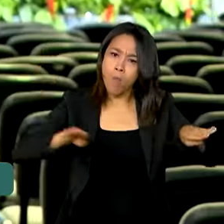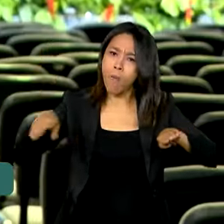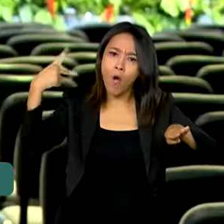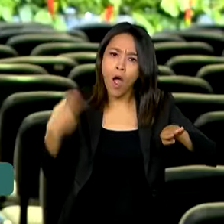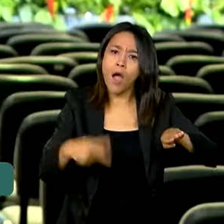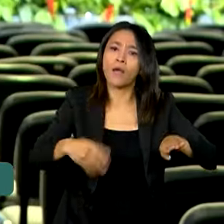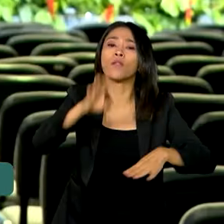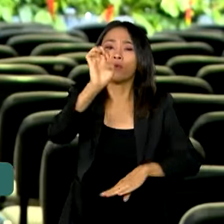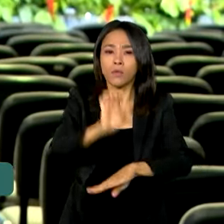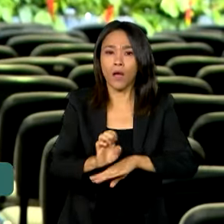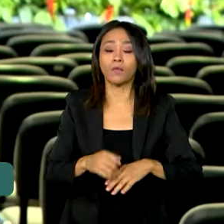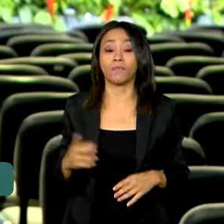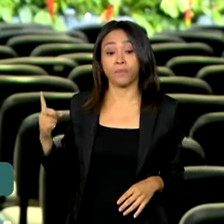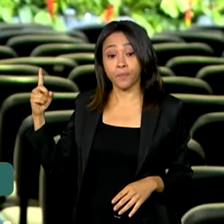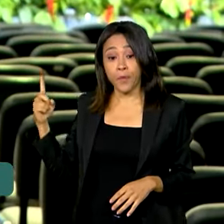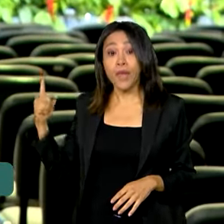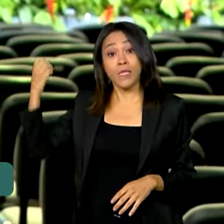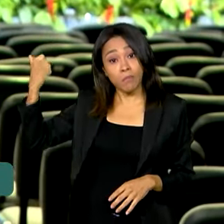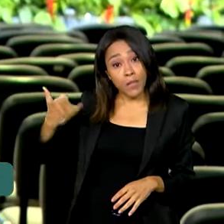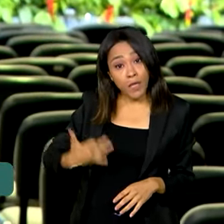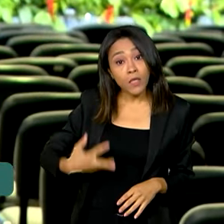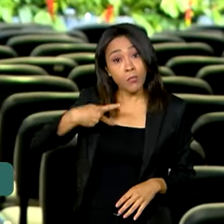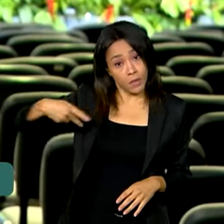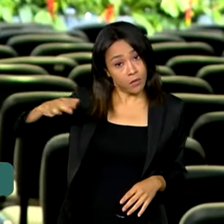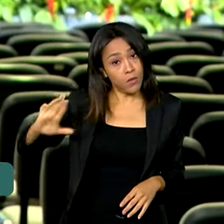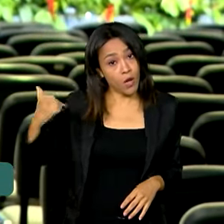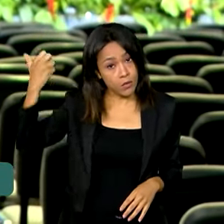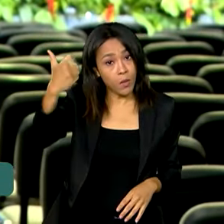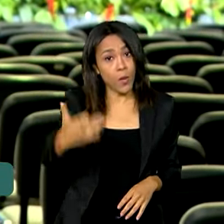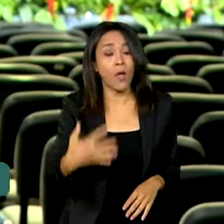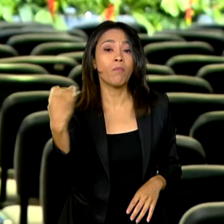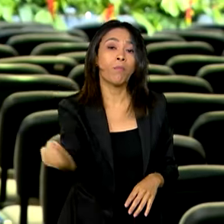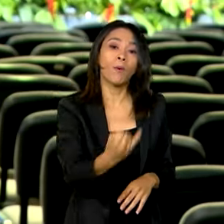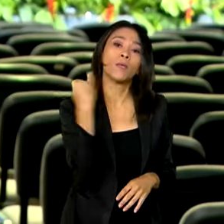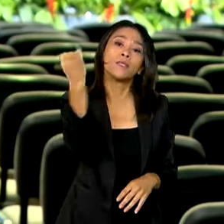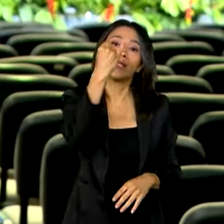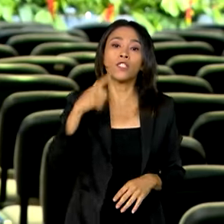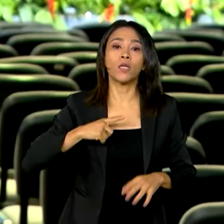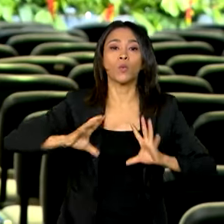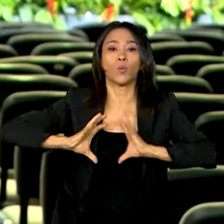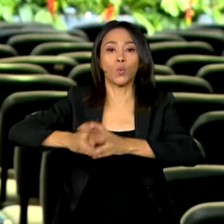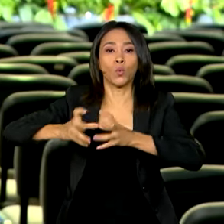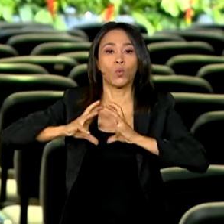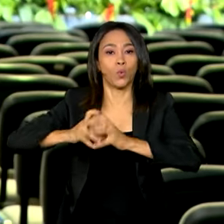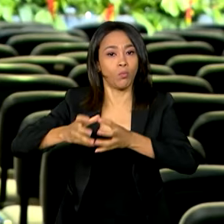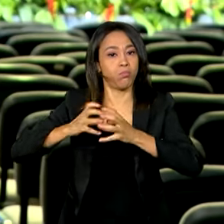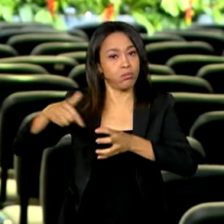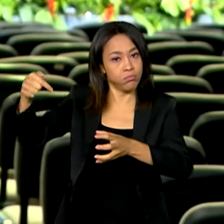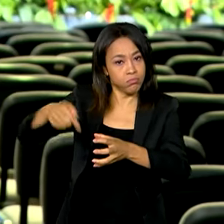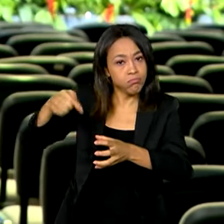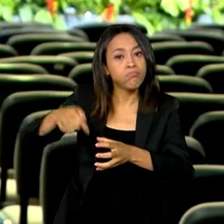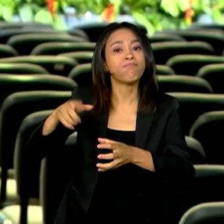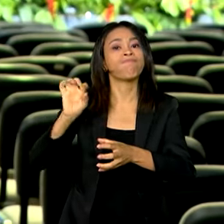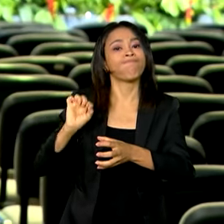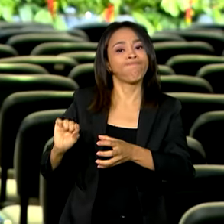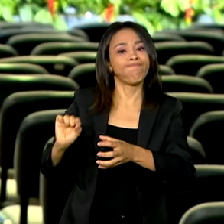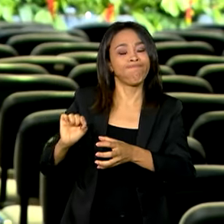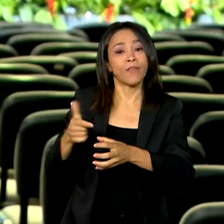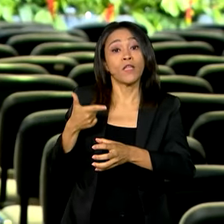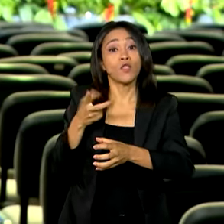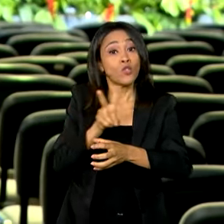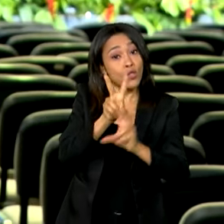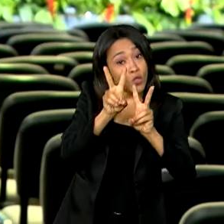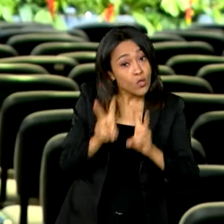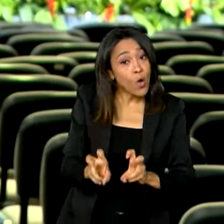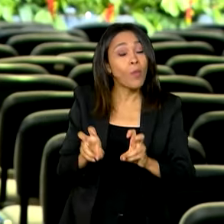Norte. O presidente Lula falou sobre a importância de ter uma equipe que chamou de coesa ao se referir